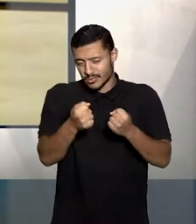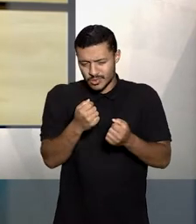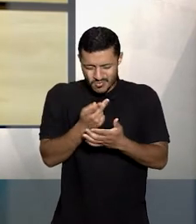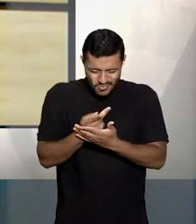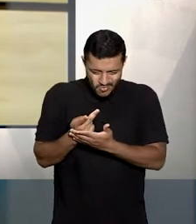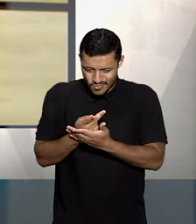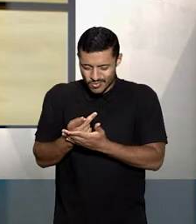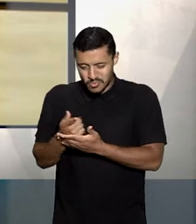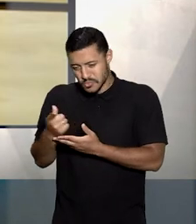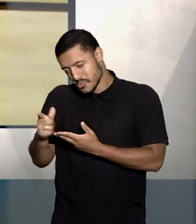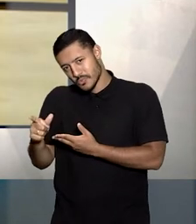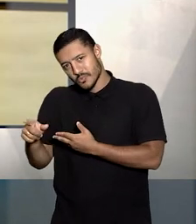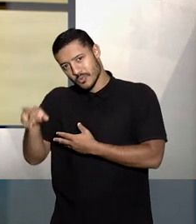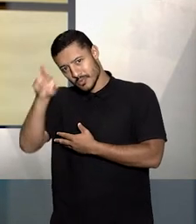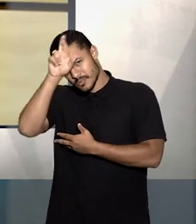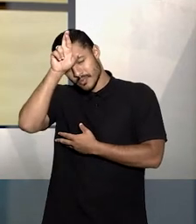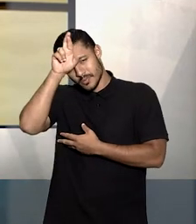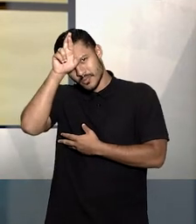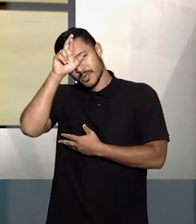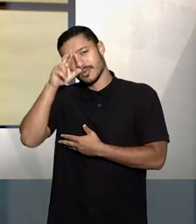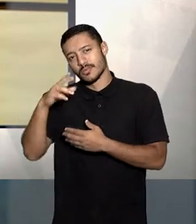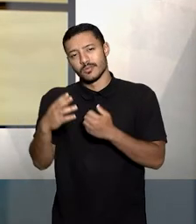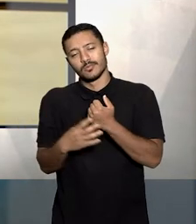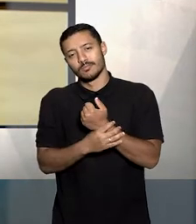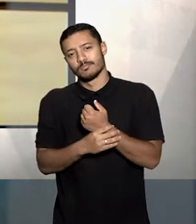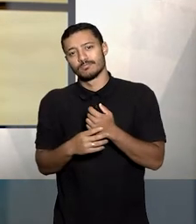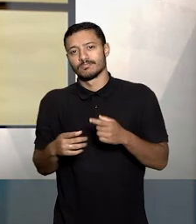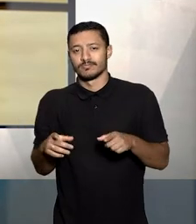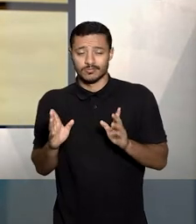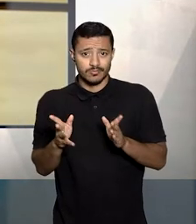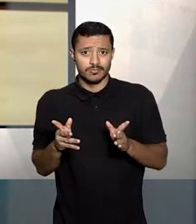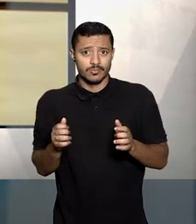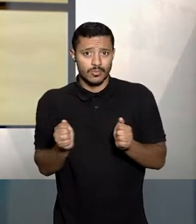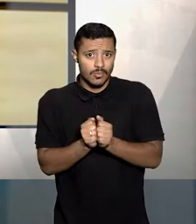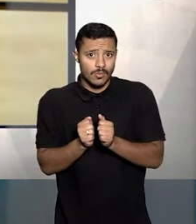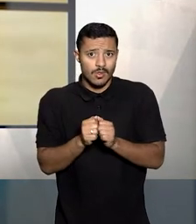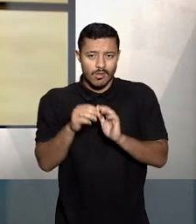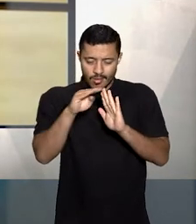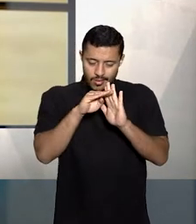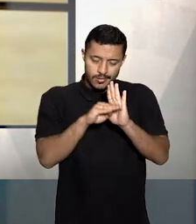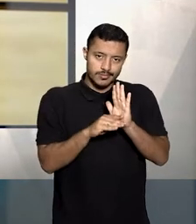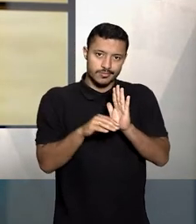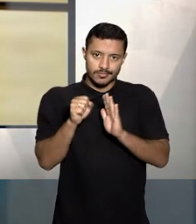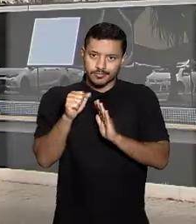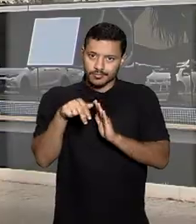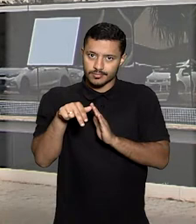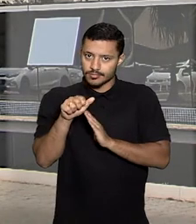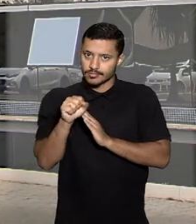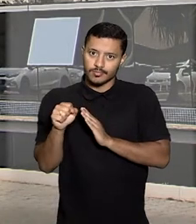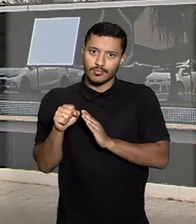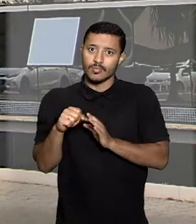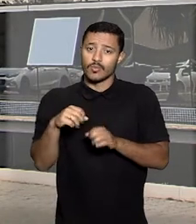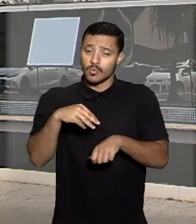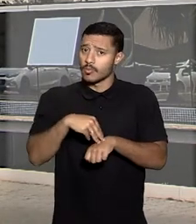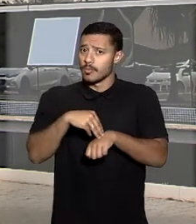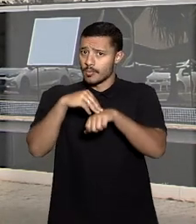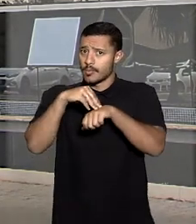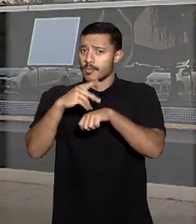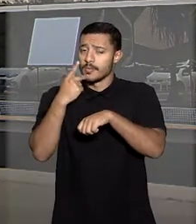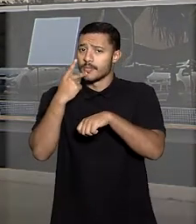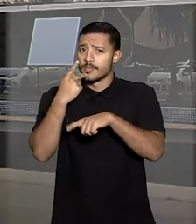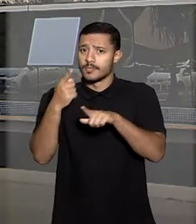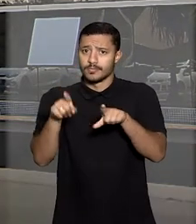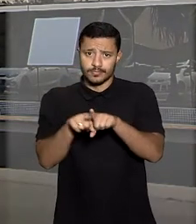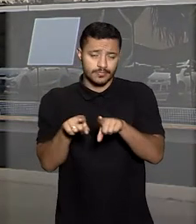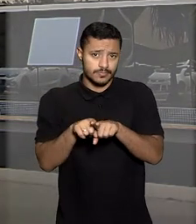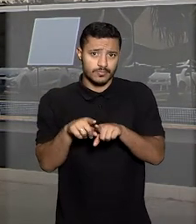procedimento eficaz, efetivo e seguro já incorporado à lista da ANS. O magistrado ressaltou que a